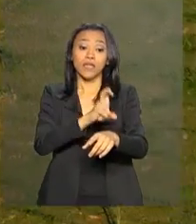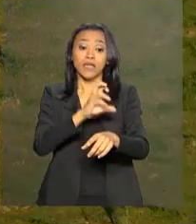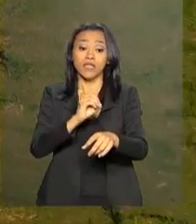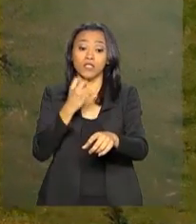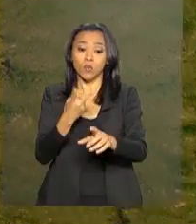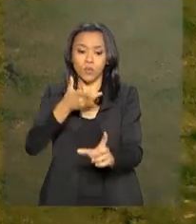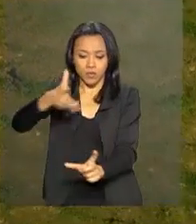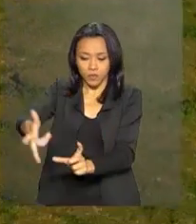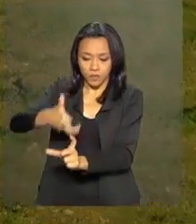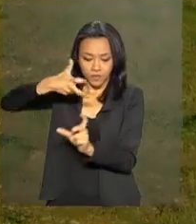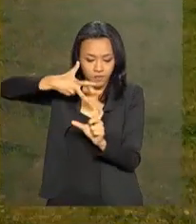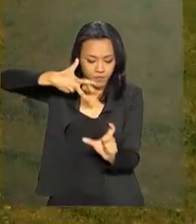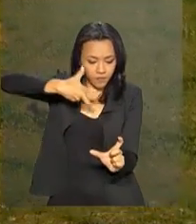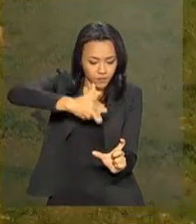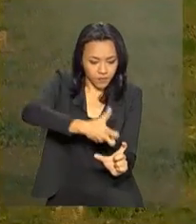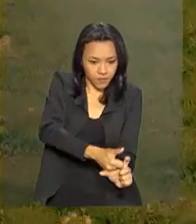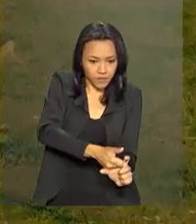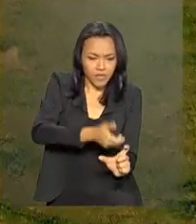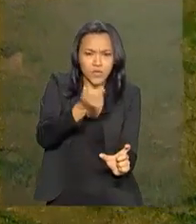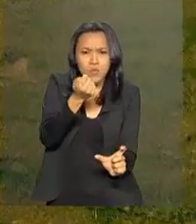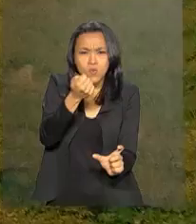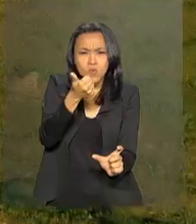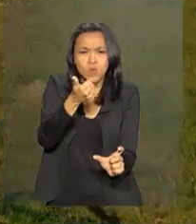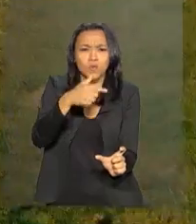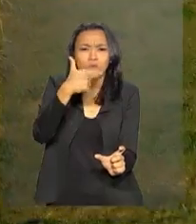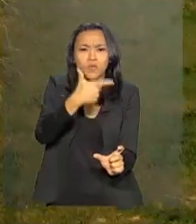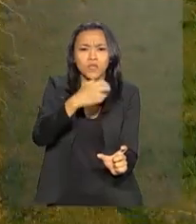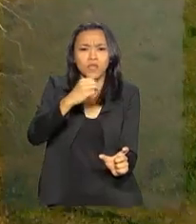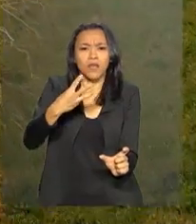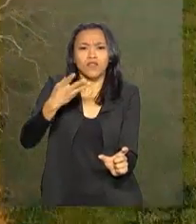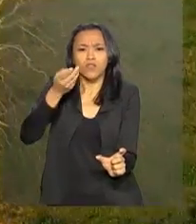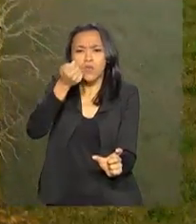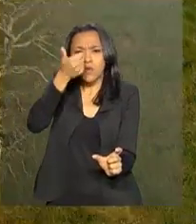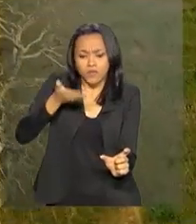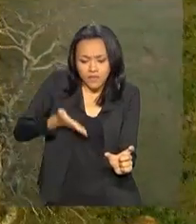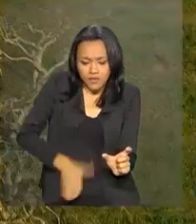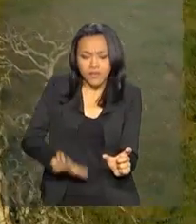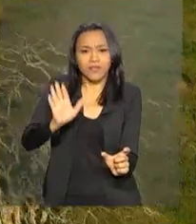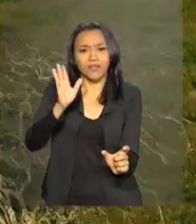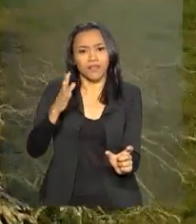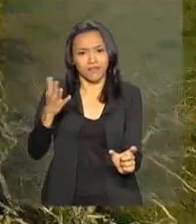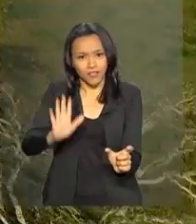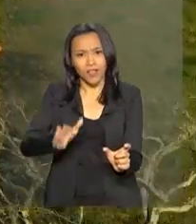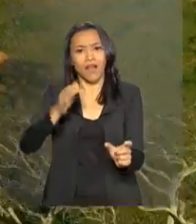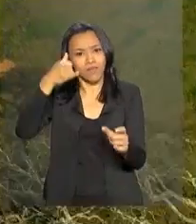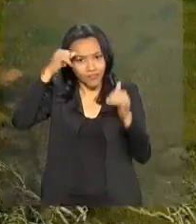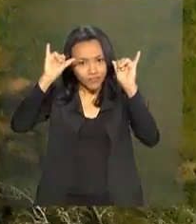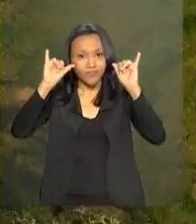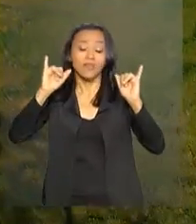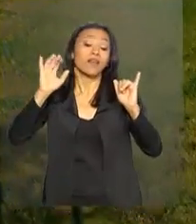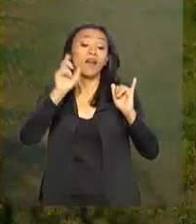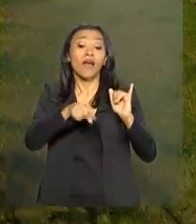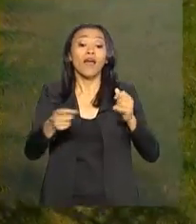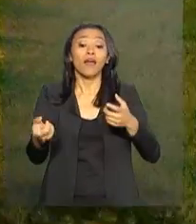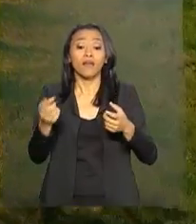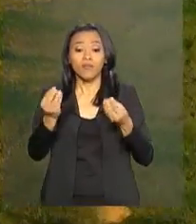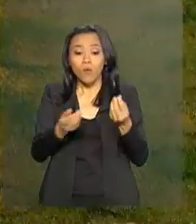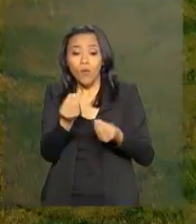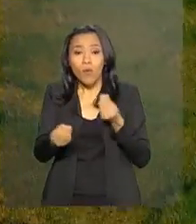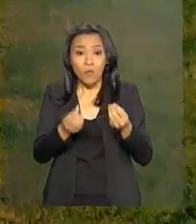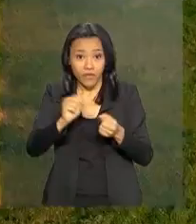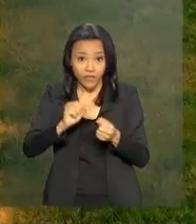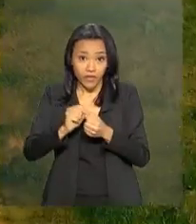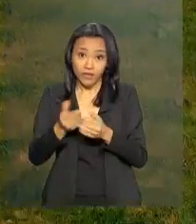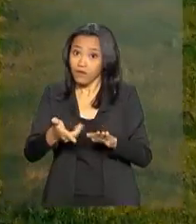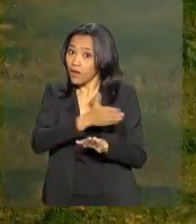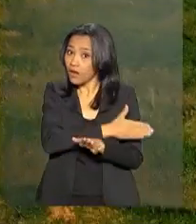231 filhotes estão prestes a nascer. A escolha das ações para a retomada da produção é feita a partir de